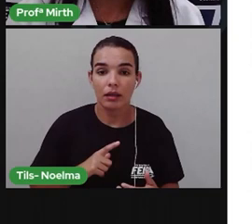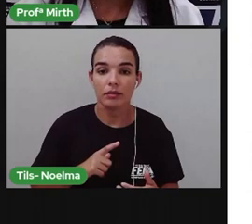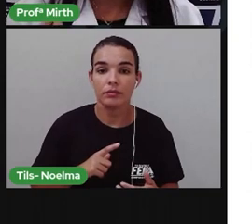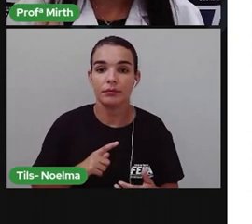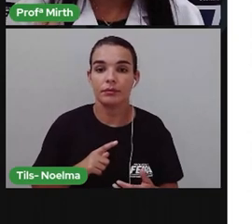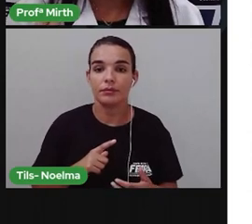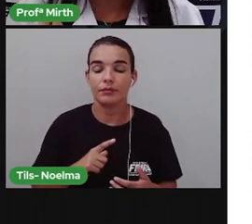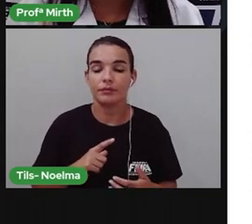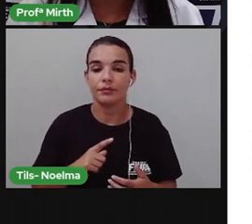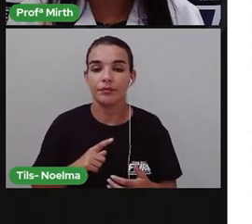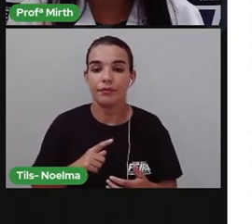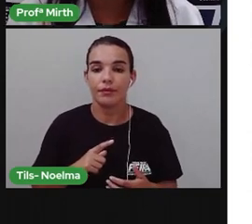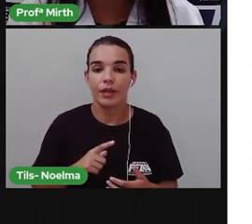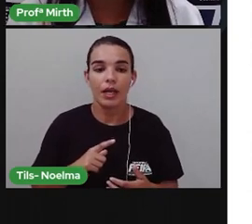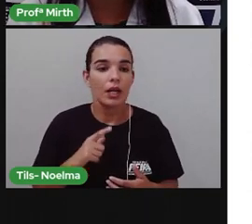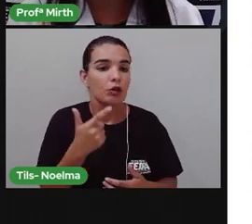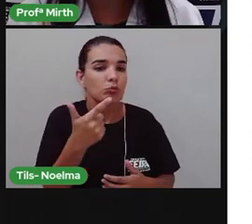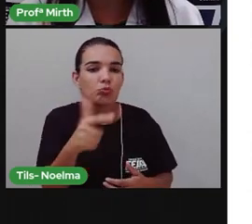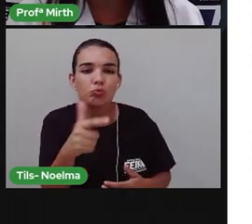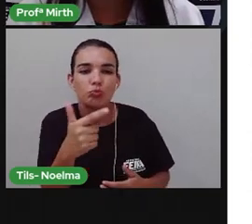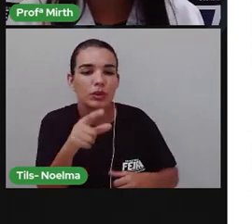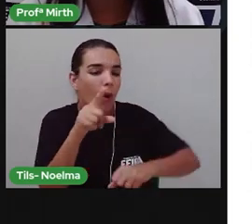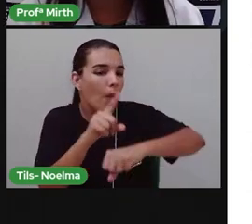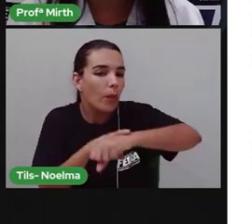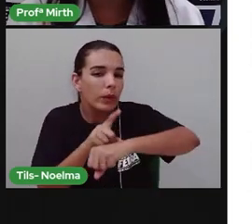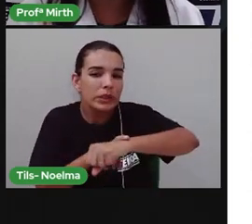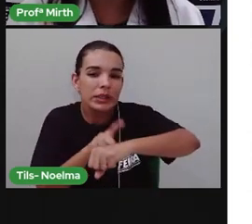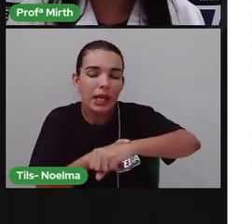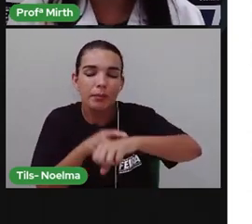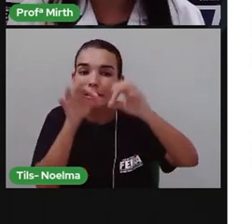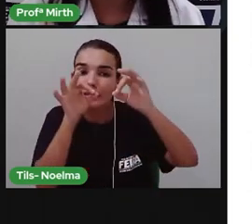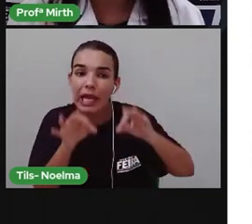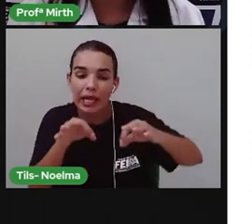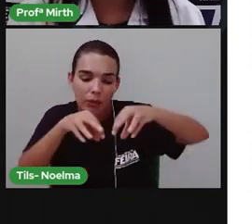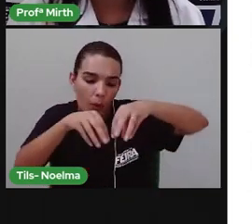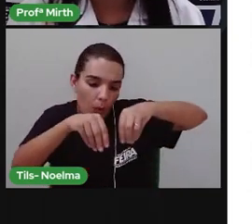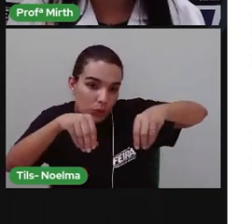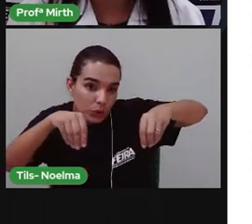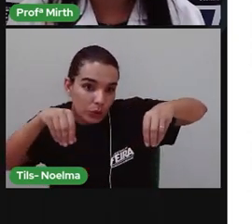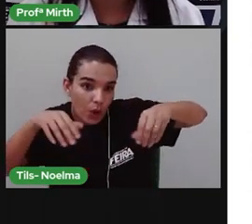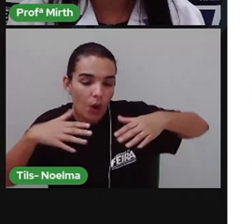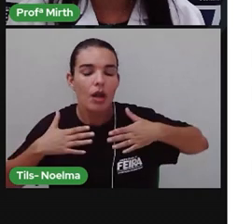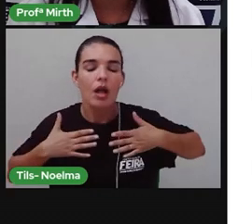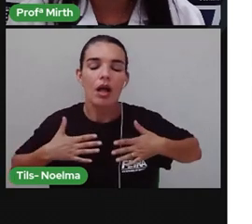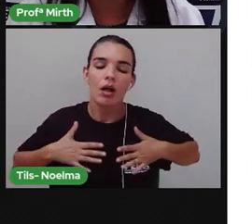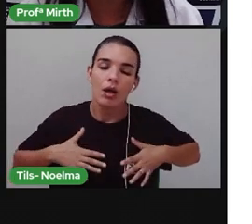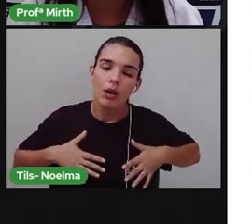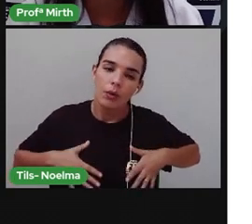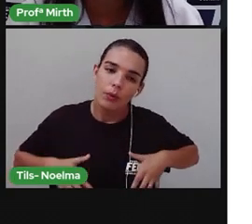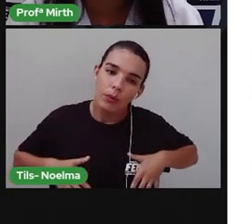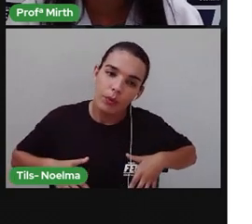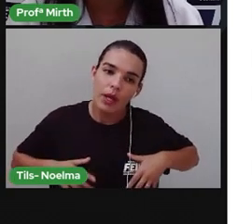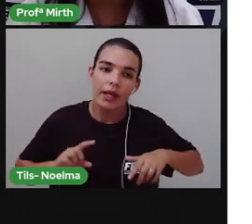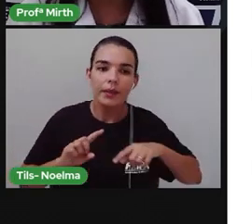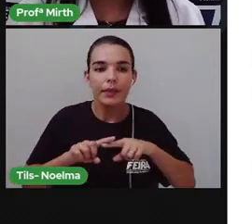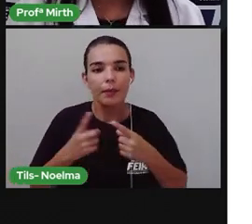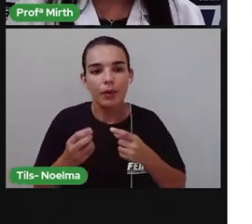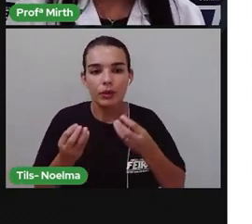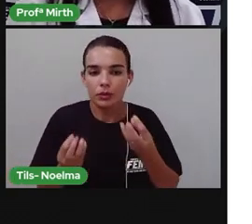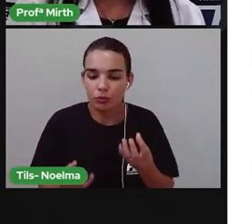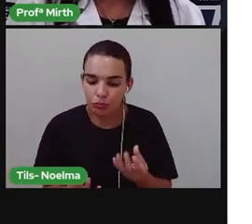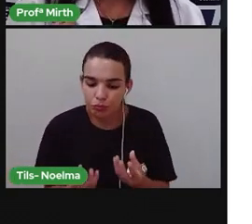dá Um tempo necessário Para o descanso do solo Que é necessário Para que esse solo Ele possa se recompôr, né?